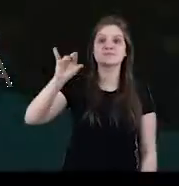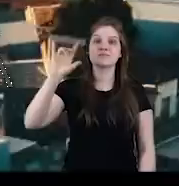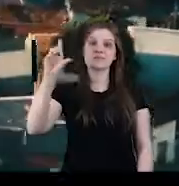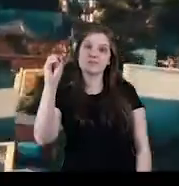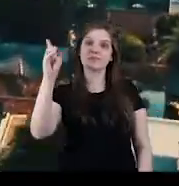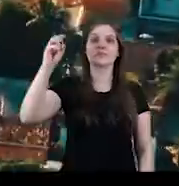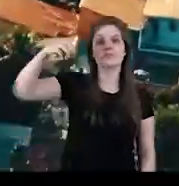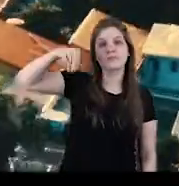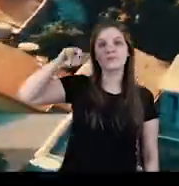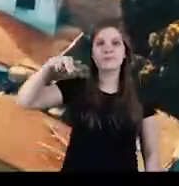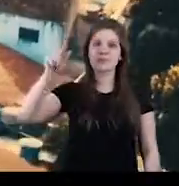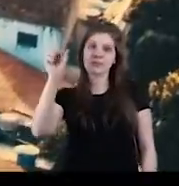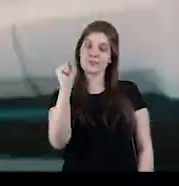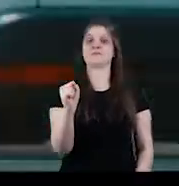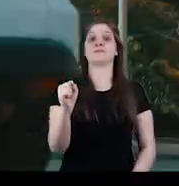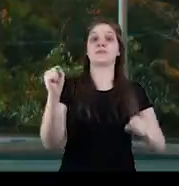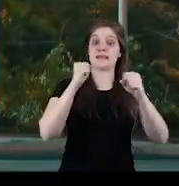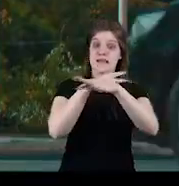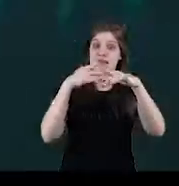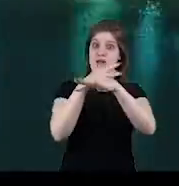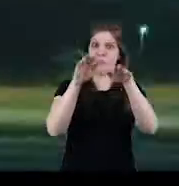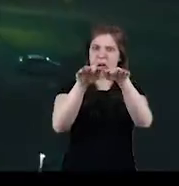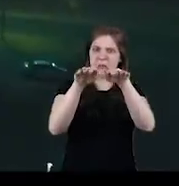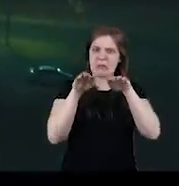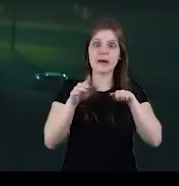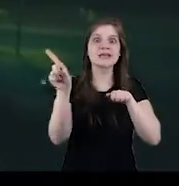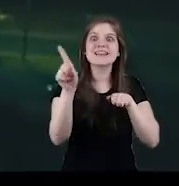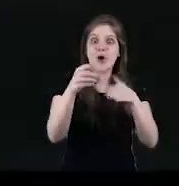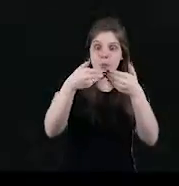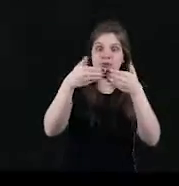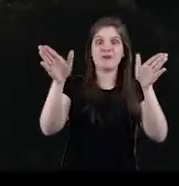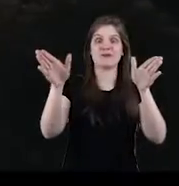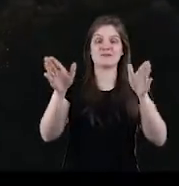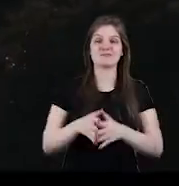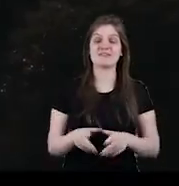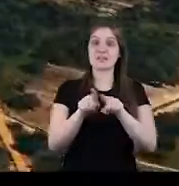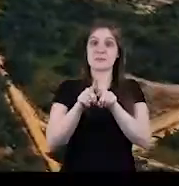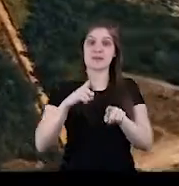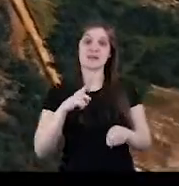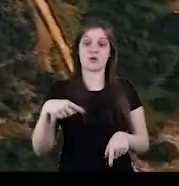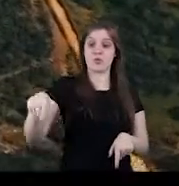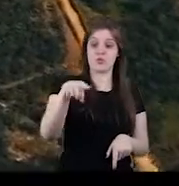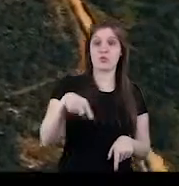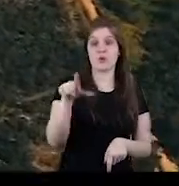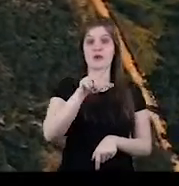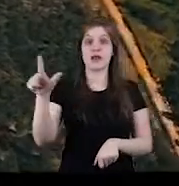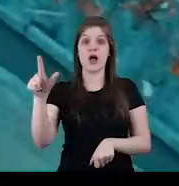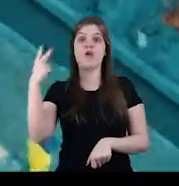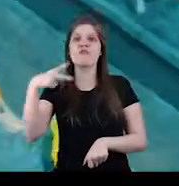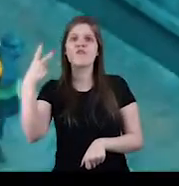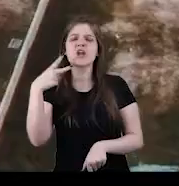E a do viaduto Murilo Domingos, que estão desafogando o trânsito nas regiões onde foram construídos. Tem ainda o contorno